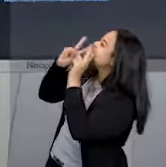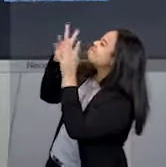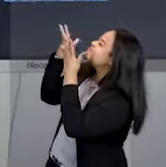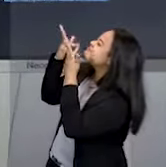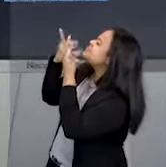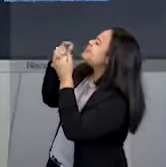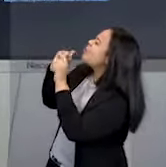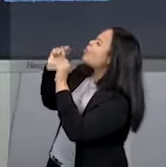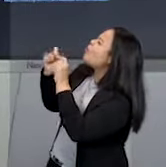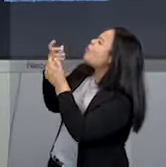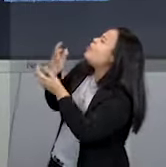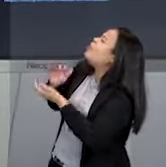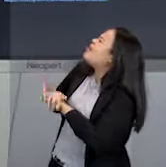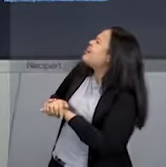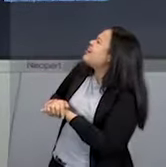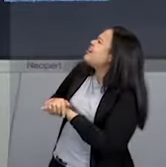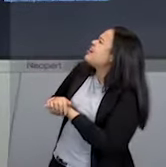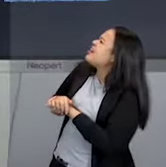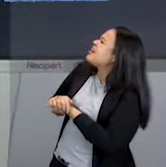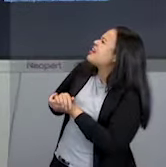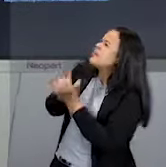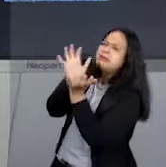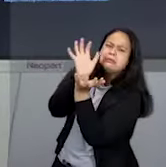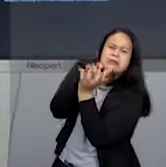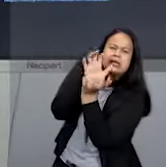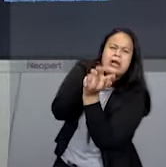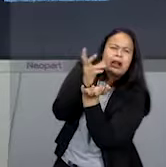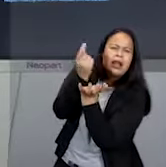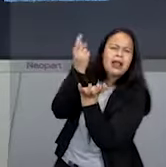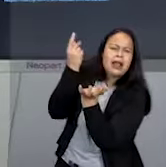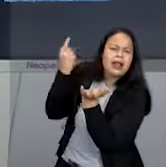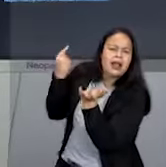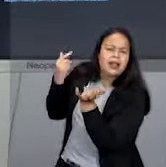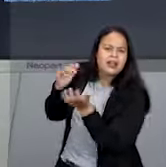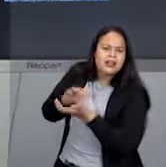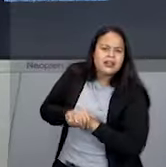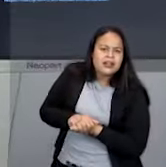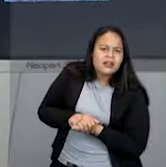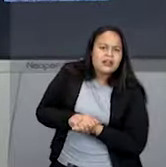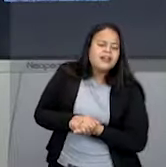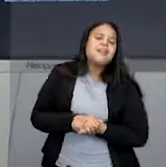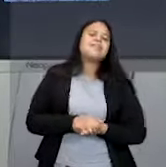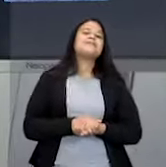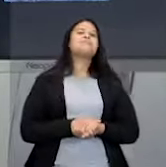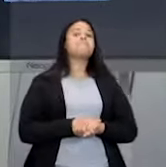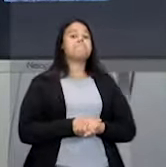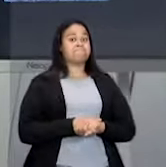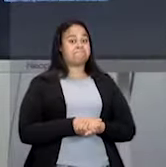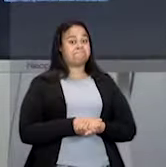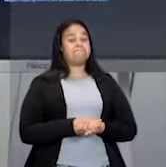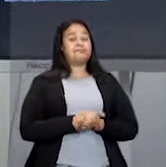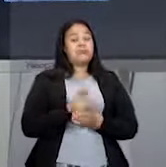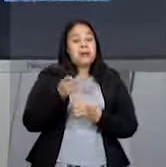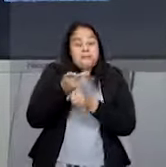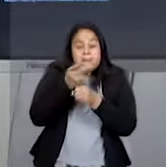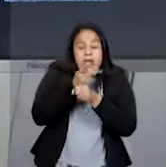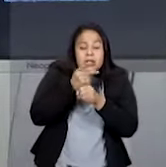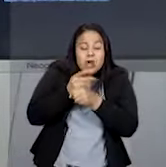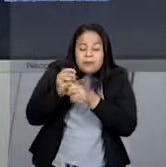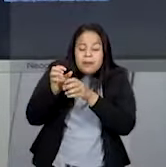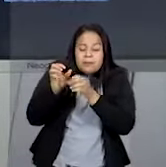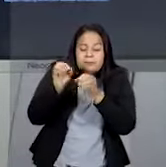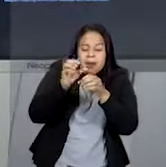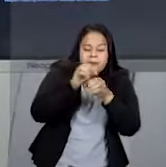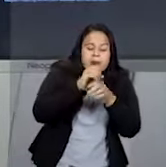O que é aquilo, né? Parece um jacaré pré-histórico. Gente, feito com pedrinhas redondinhas.